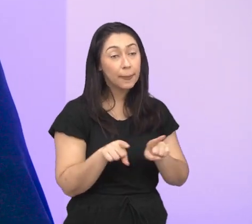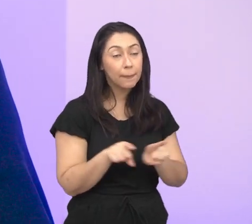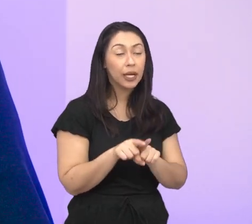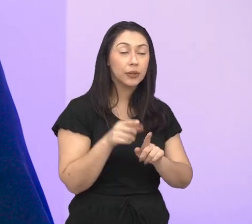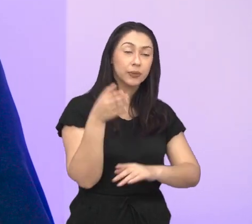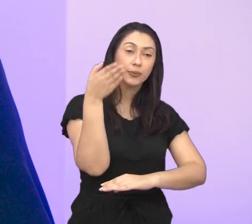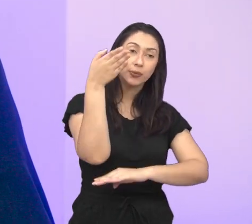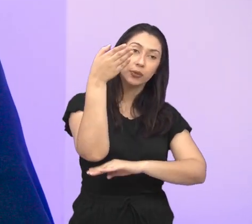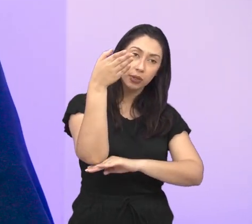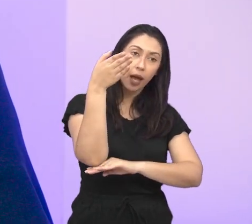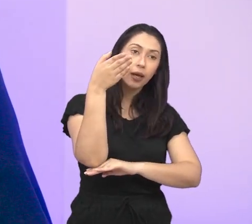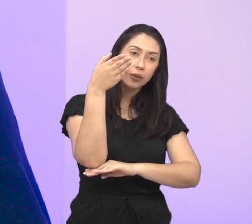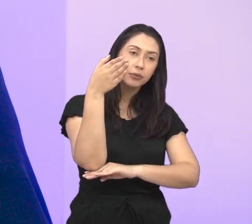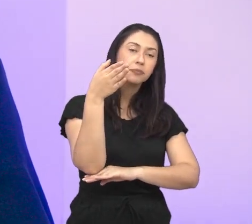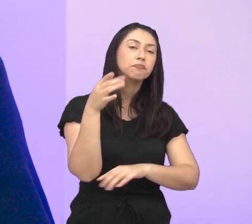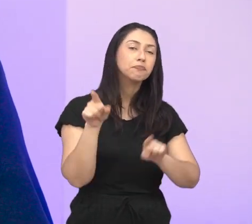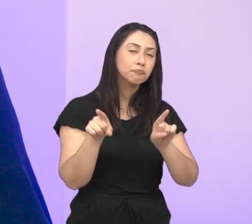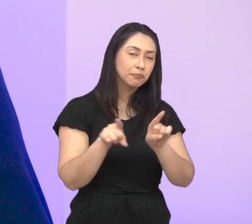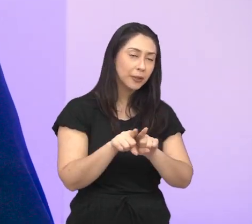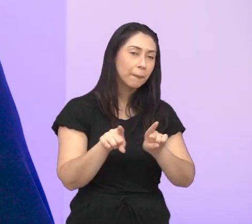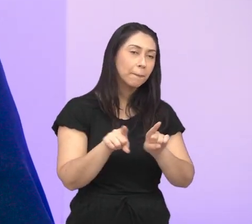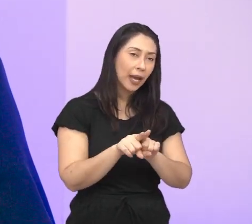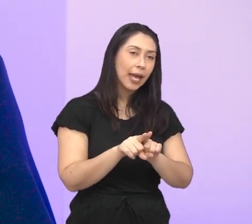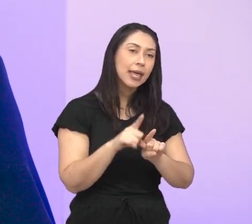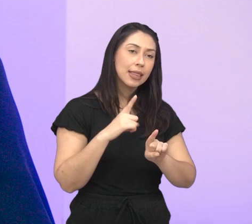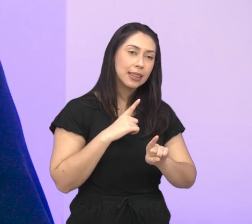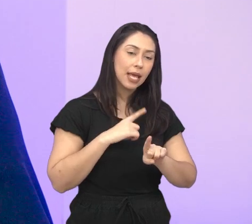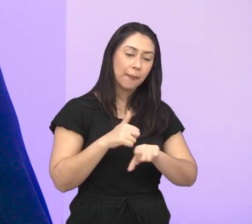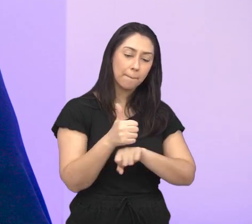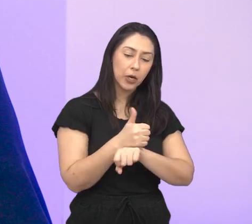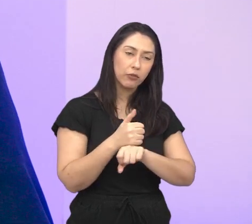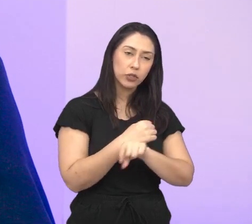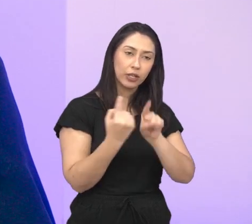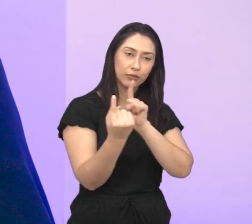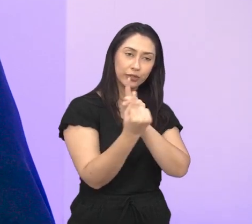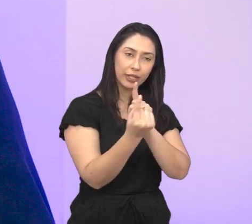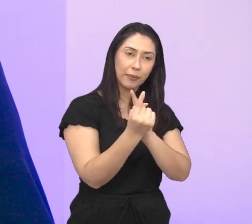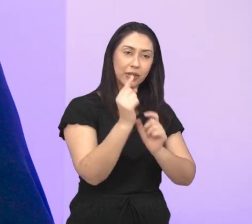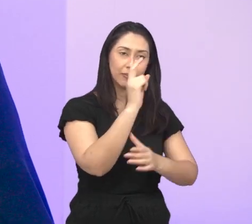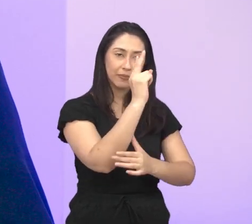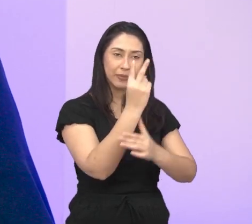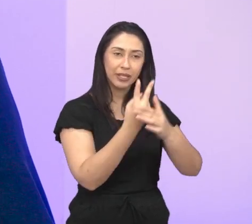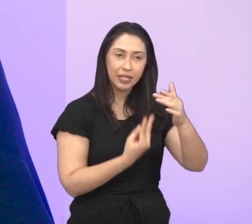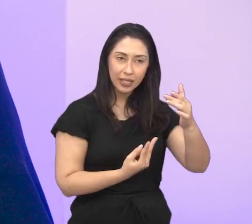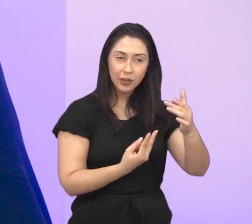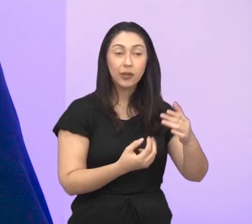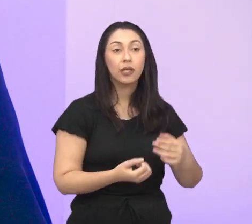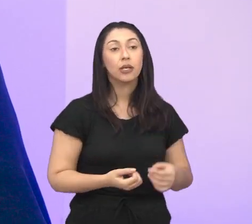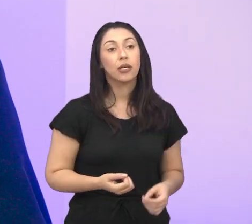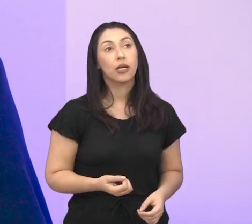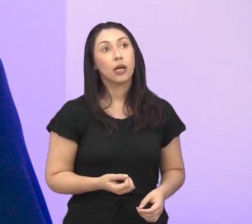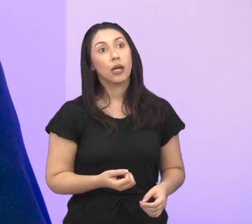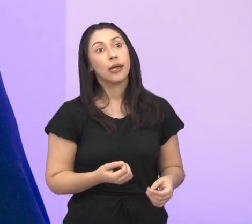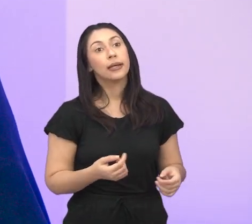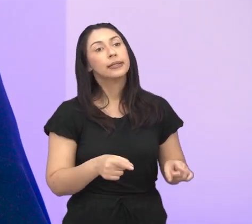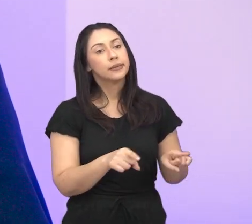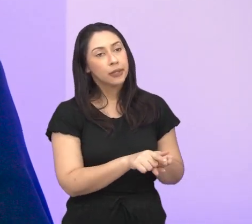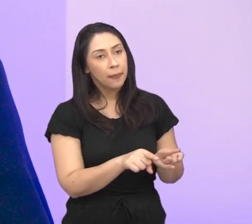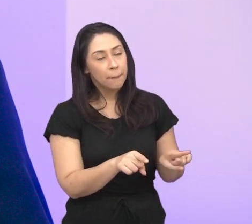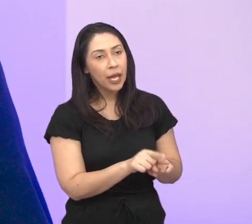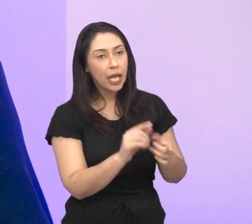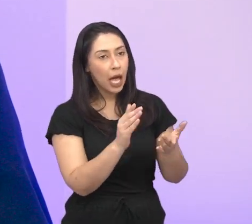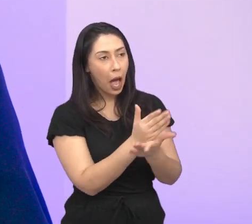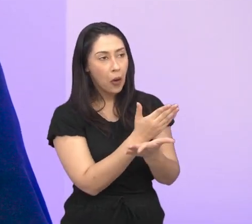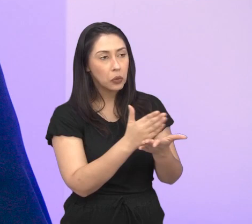os hotéis, sim, também trabalham com recepcionistas bilingües já. Nós temos também dentro